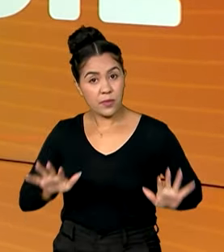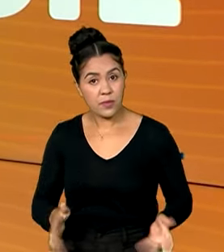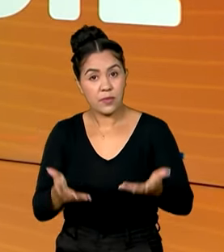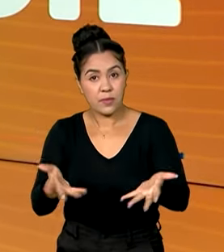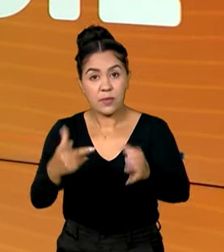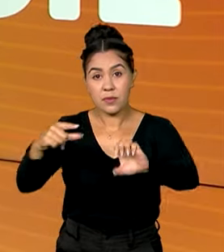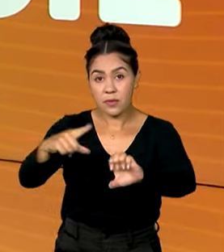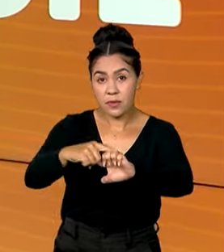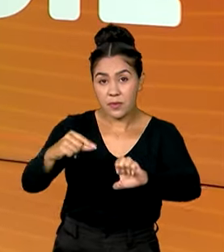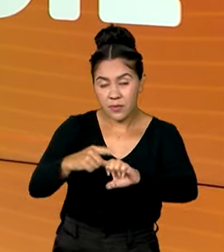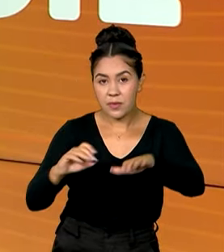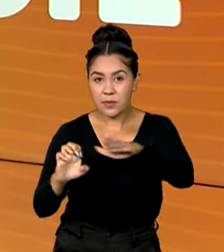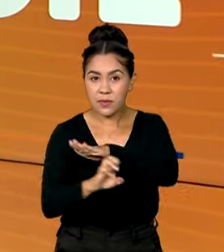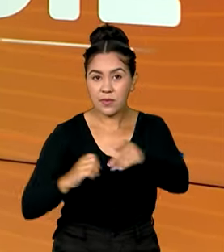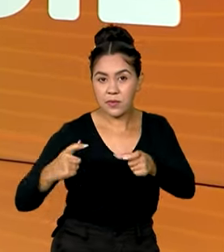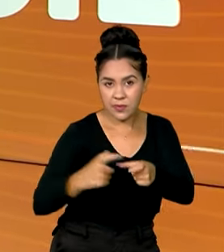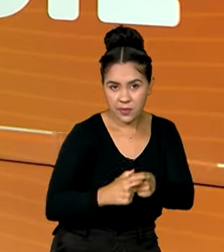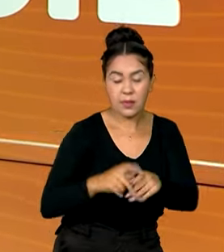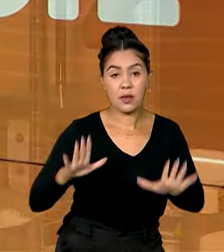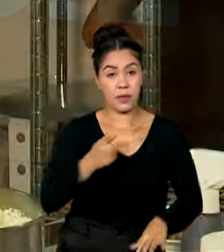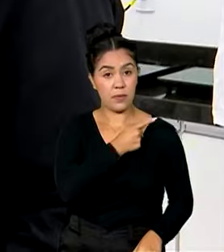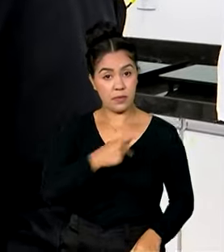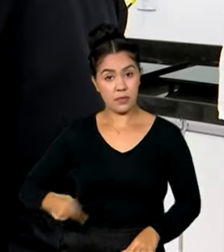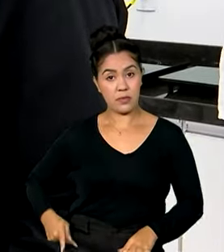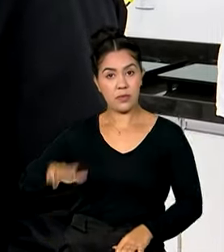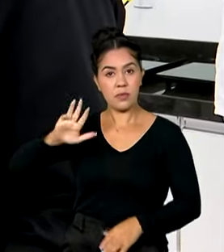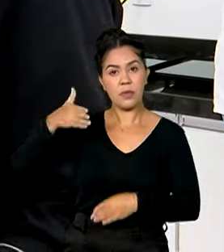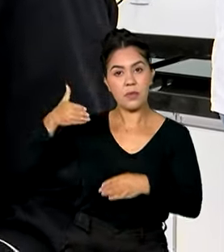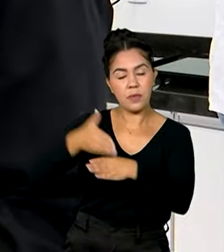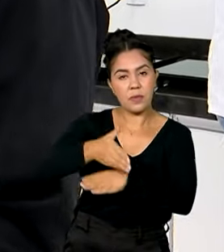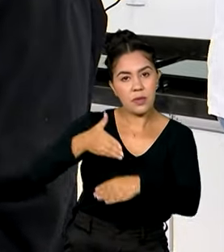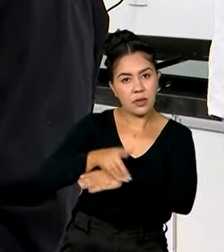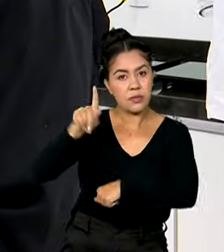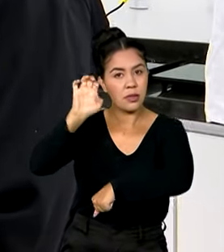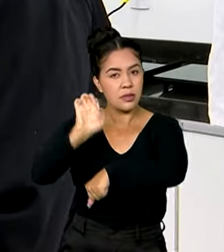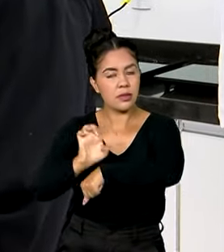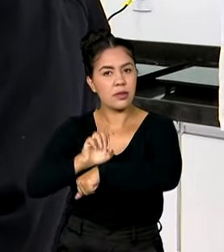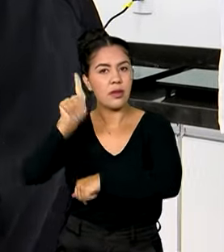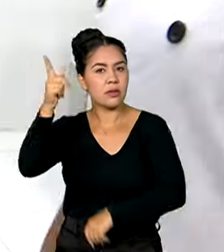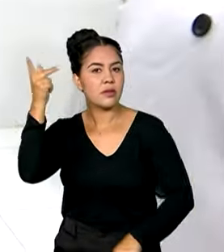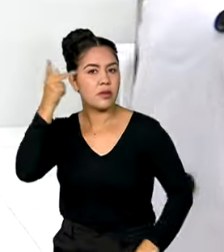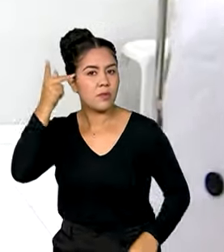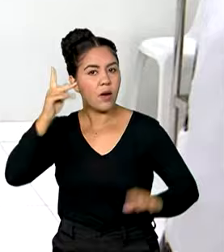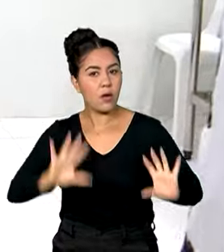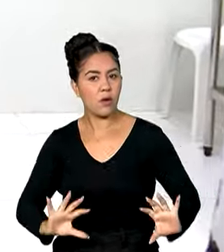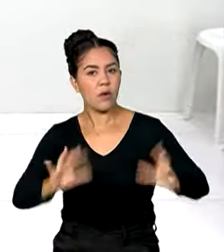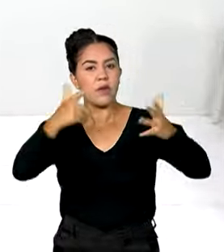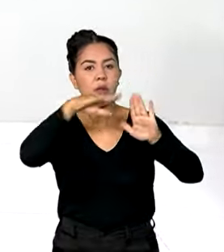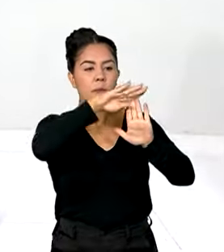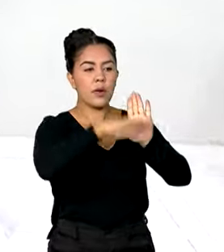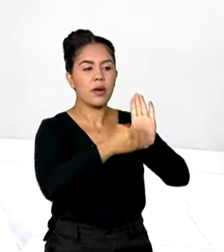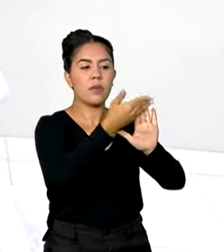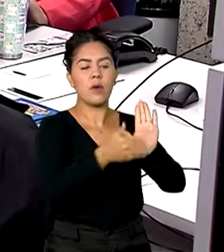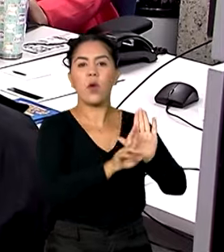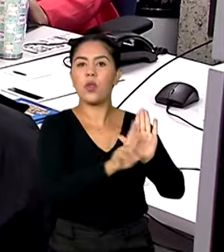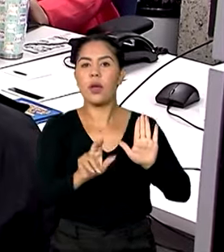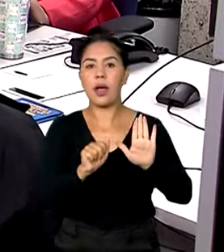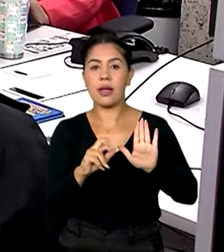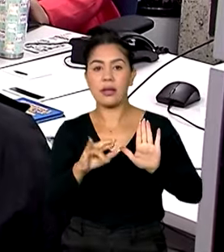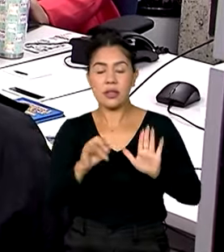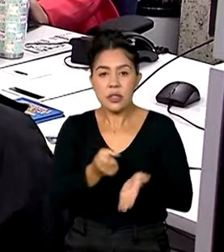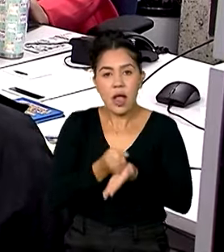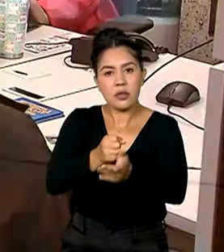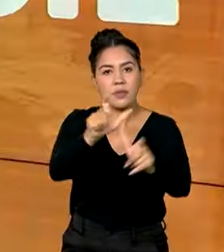Fortalecimento dos pequenos negócios. Presidente Lula participa em São Paulo de evento do programa Acredita, que ajuda quem quer